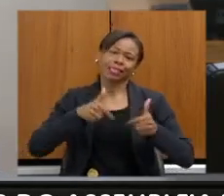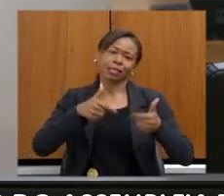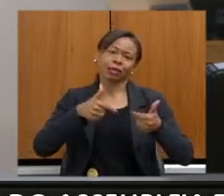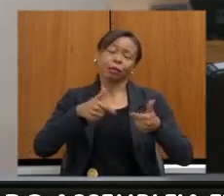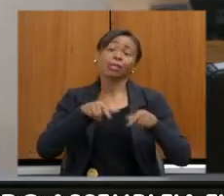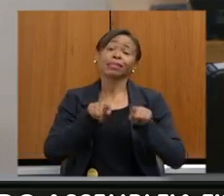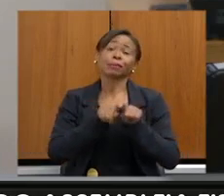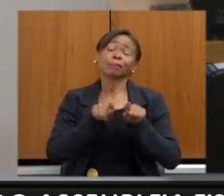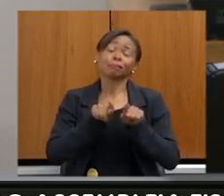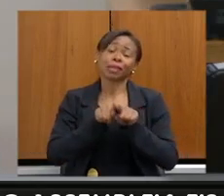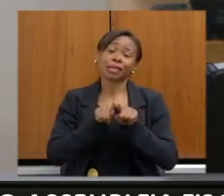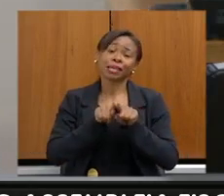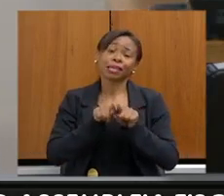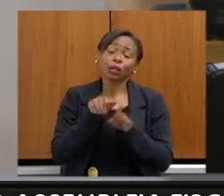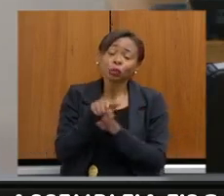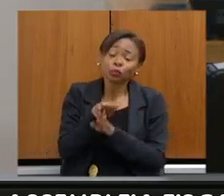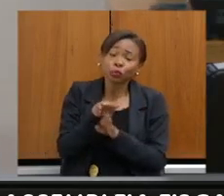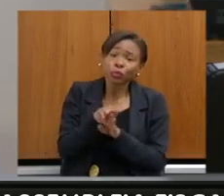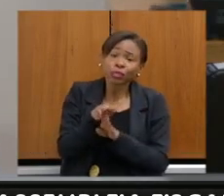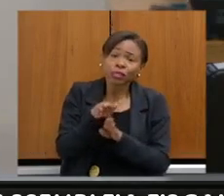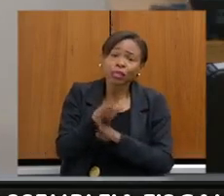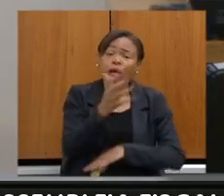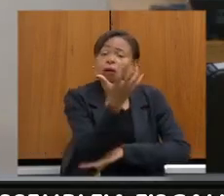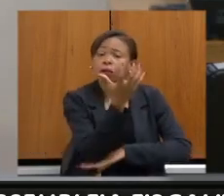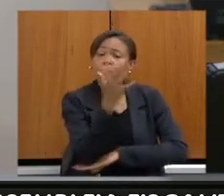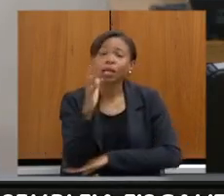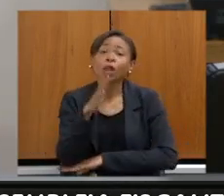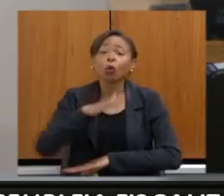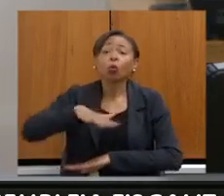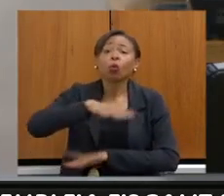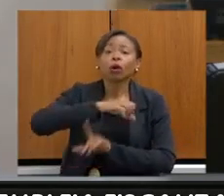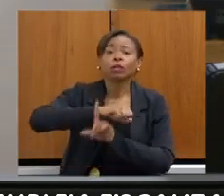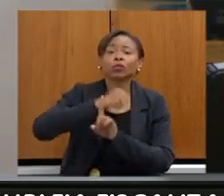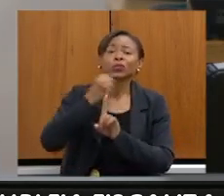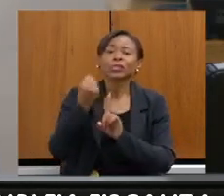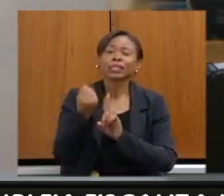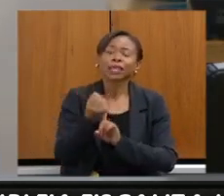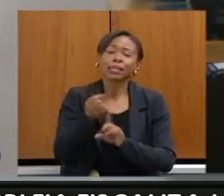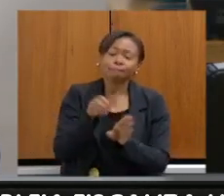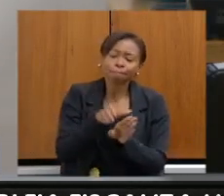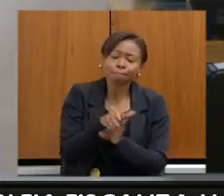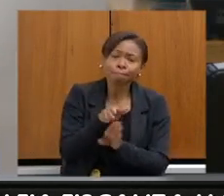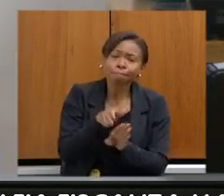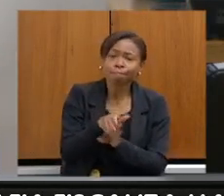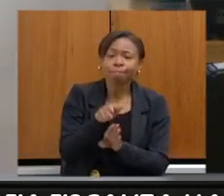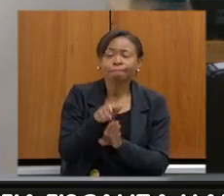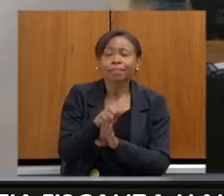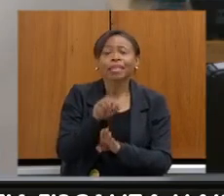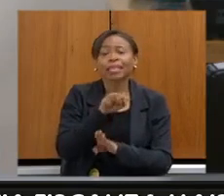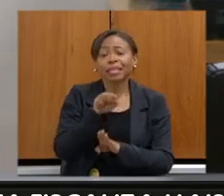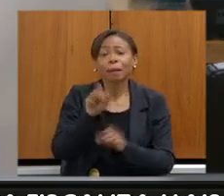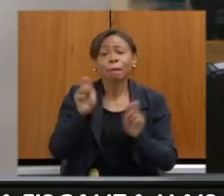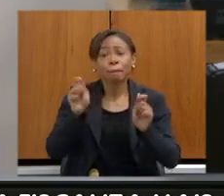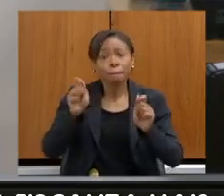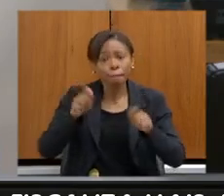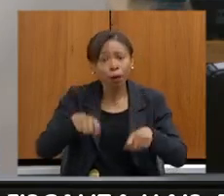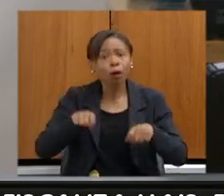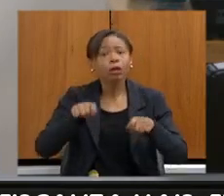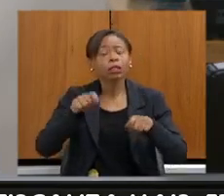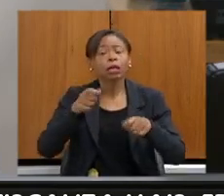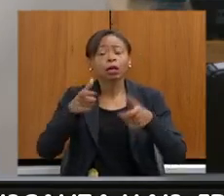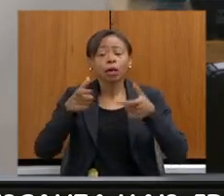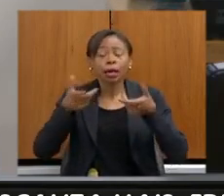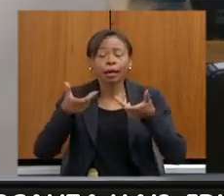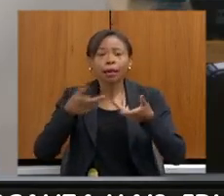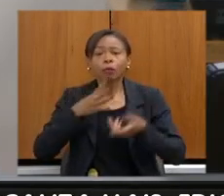educação ambiental com a sociedade, para que a sociedade também possa estar envolvida nesse tema, porque é um tema que sempre a